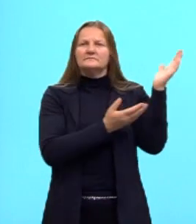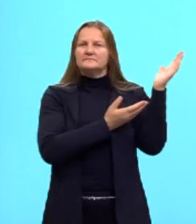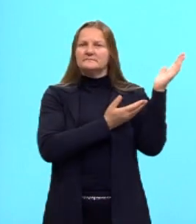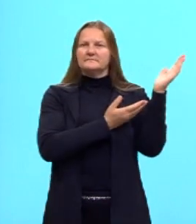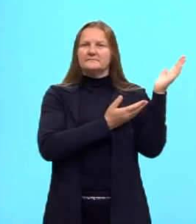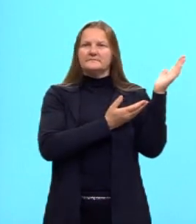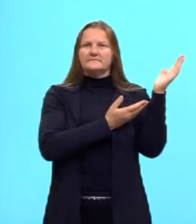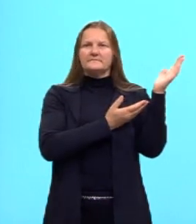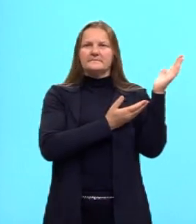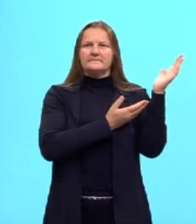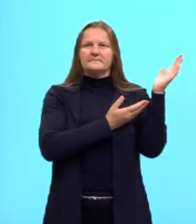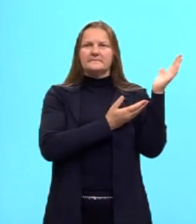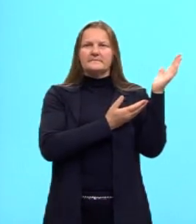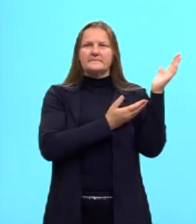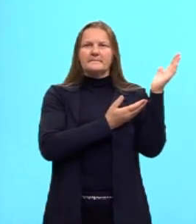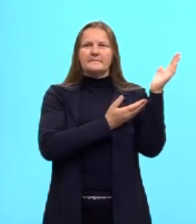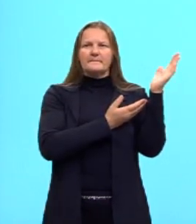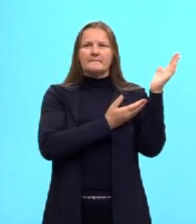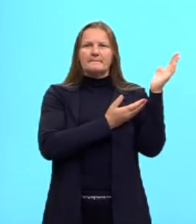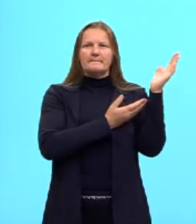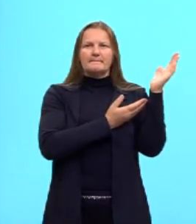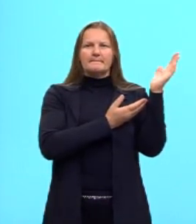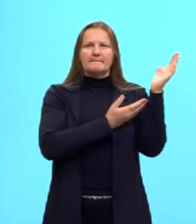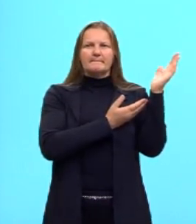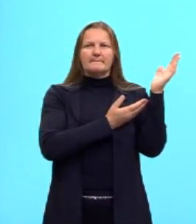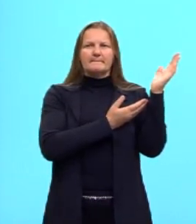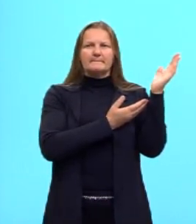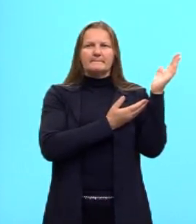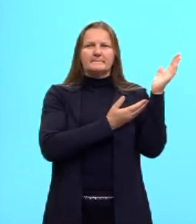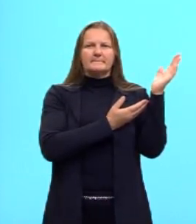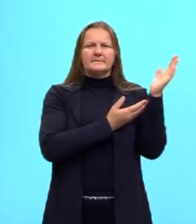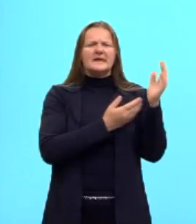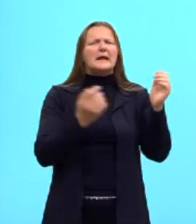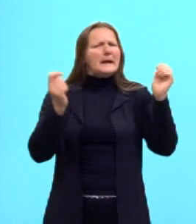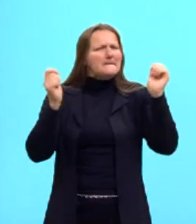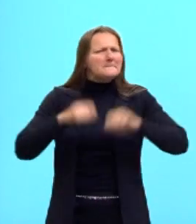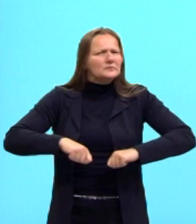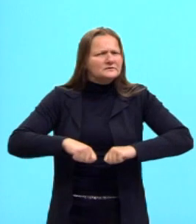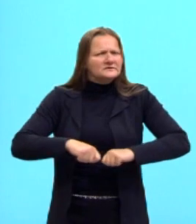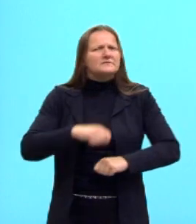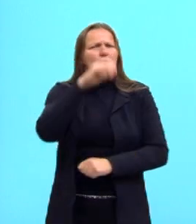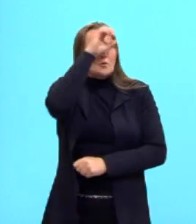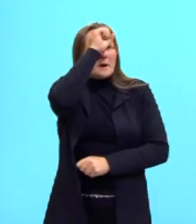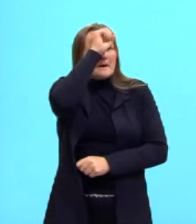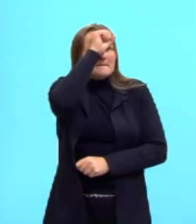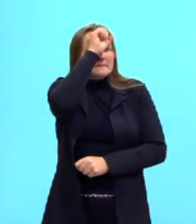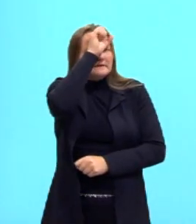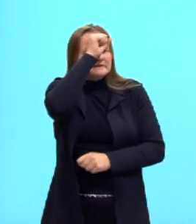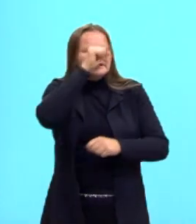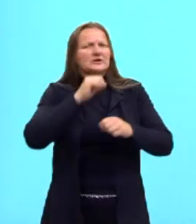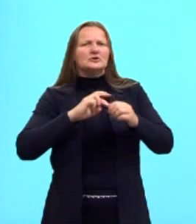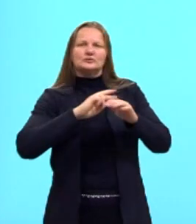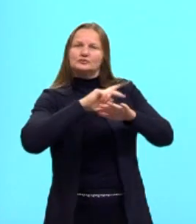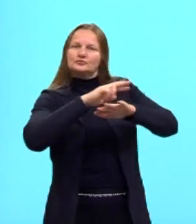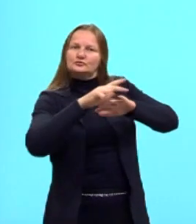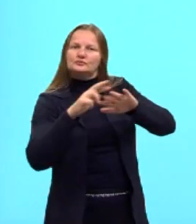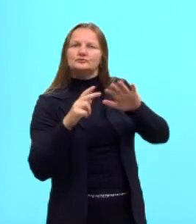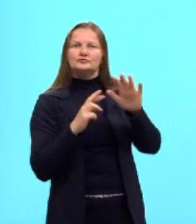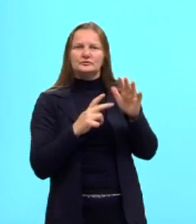E a nossa questão de hoje vai ser, é possível aprender com gêneros de humor?